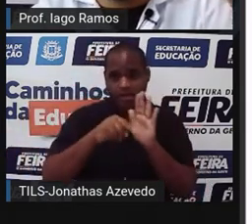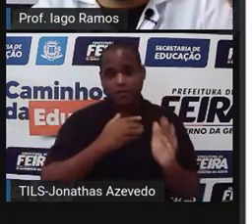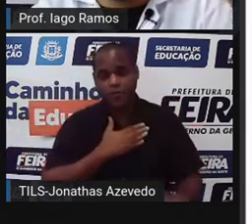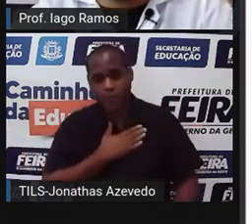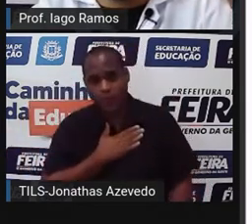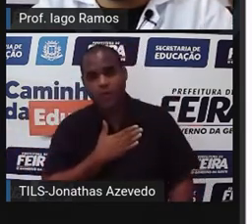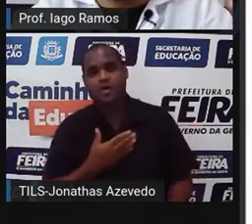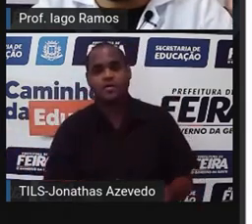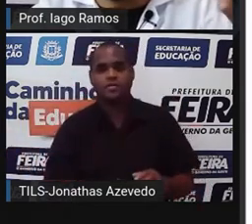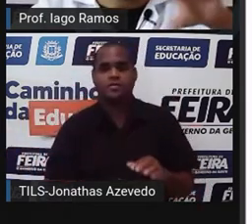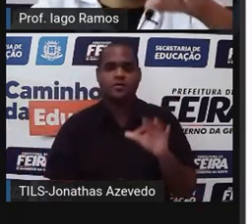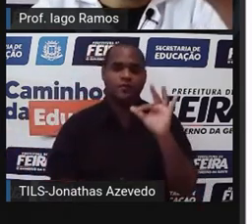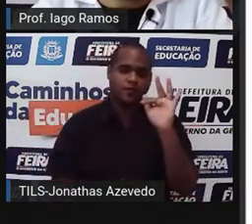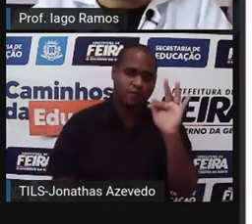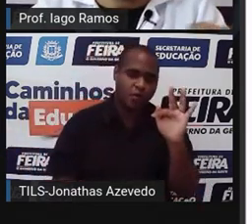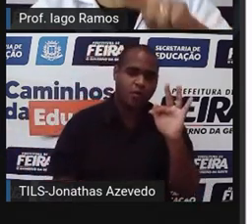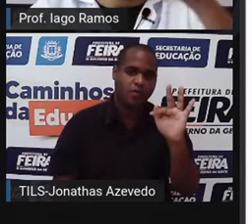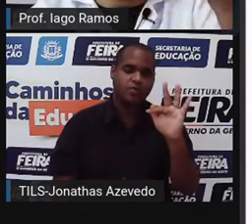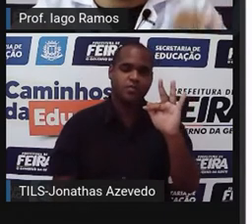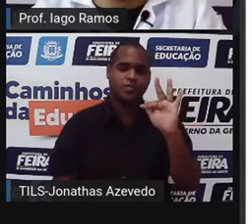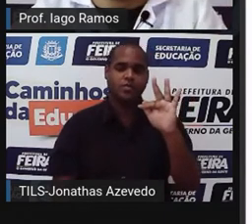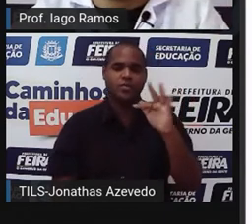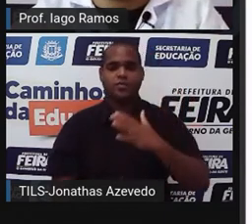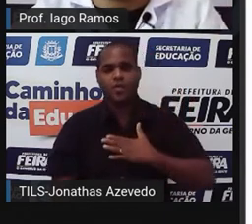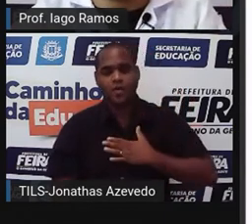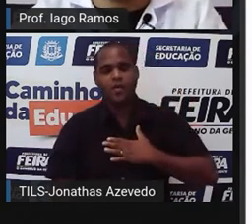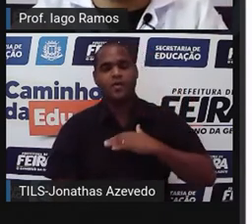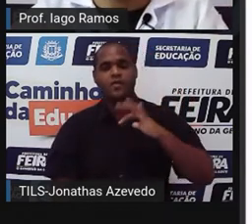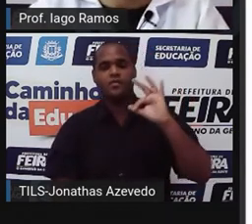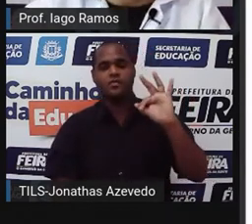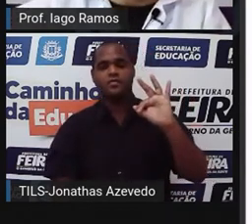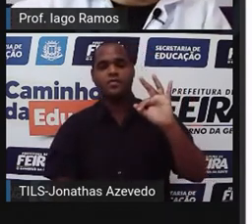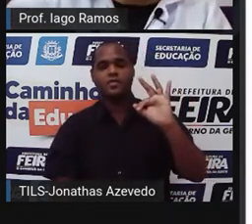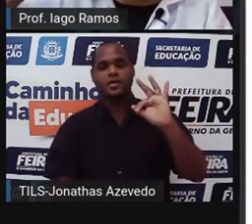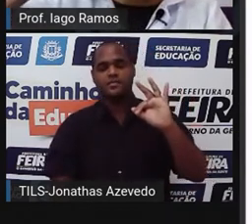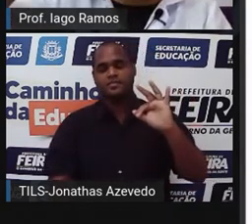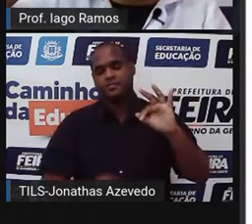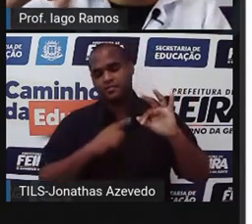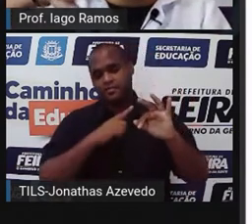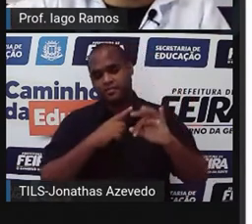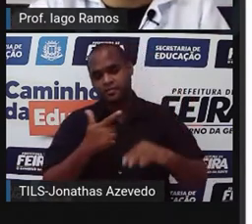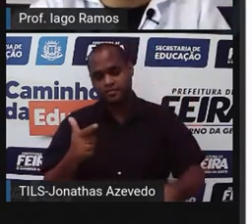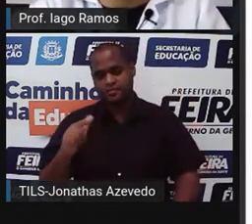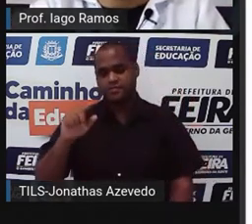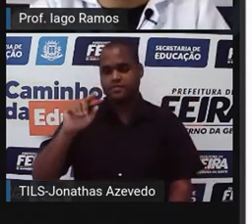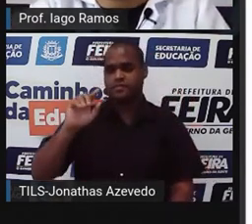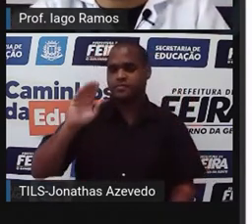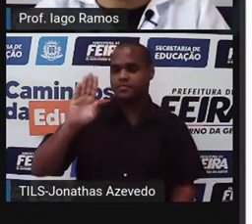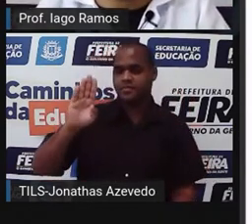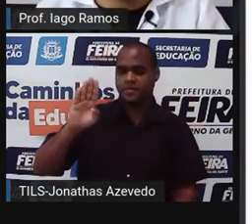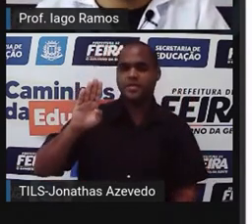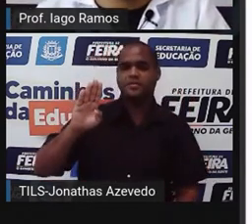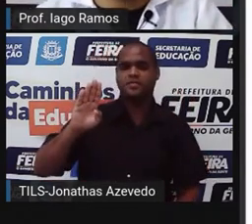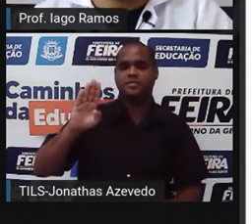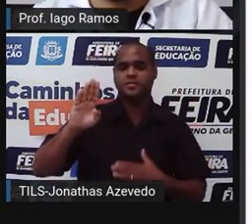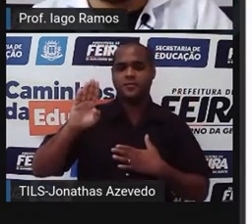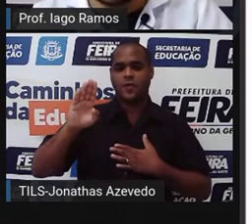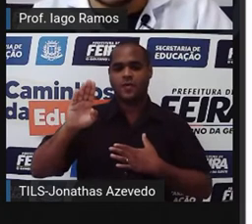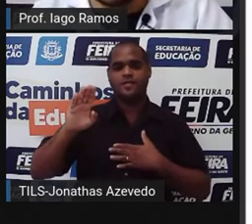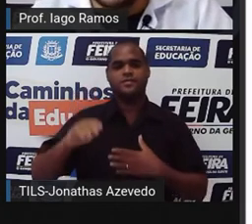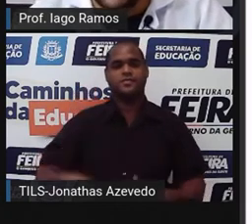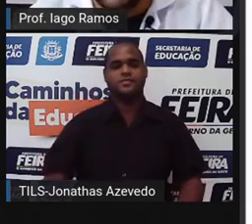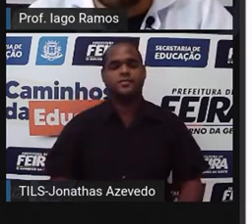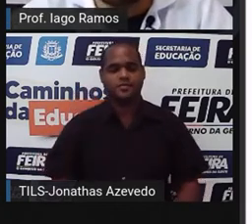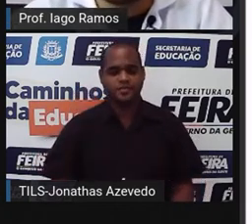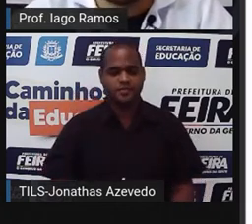do futebol, vai ficar dentro da circunferência do futebol, e também dentro da circunferência do basquete.